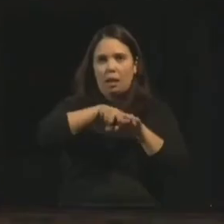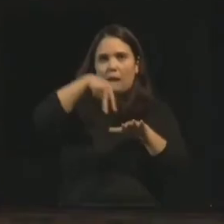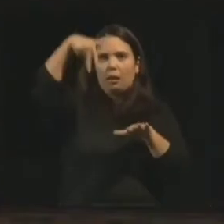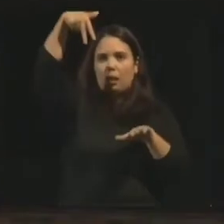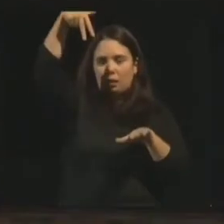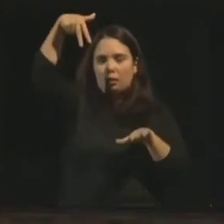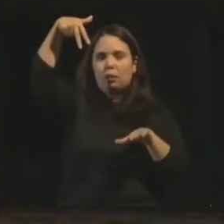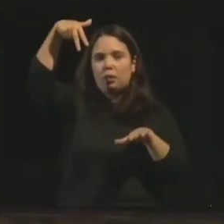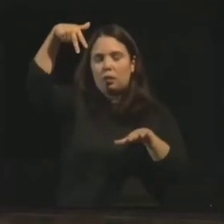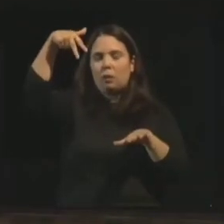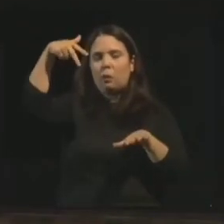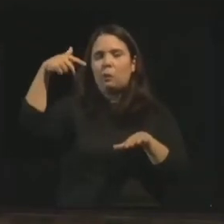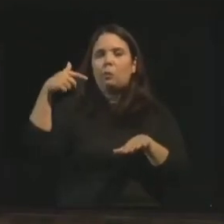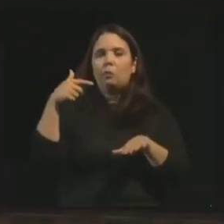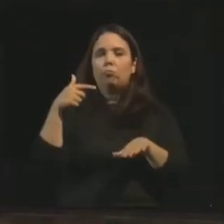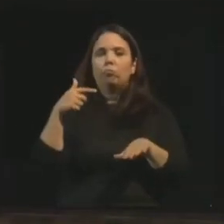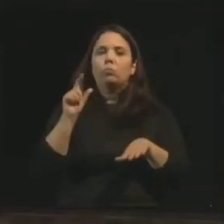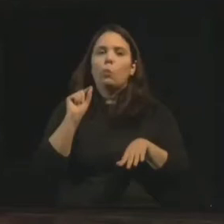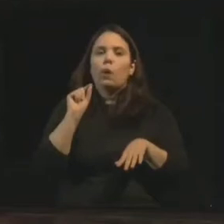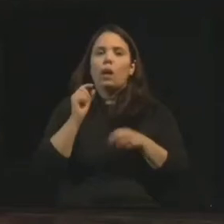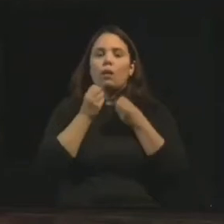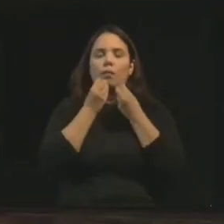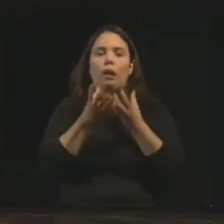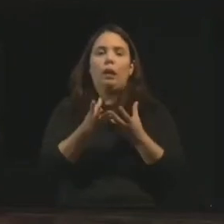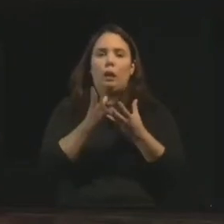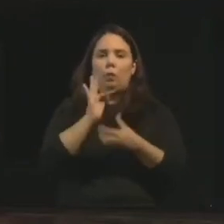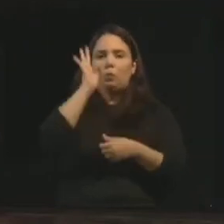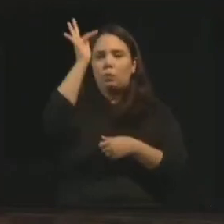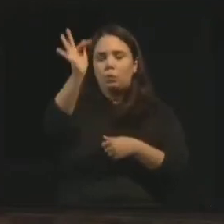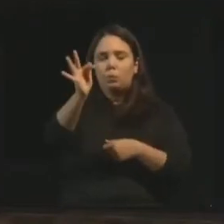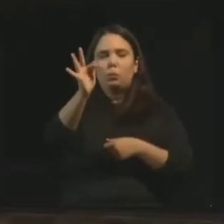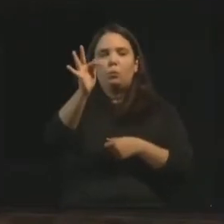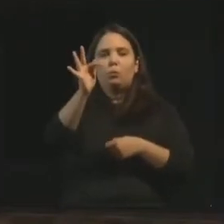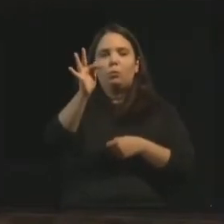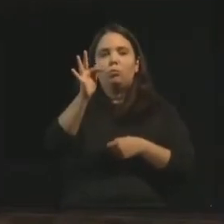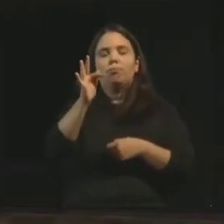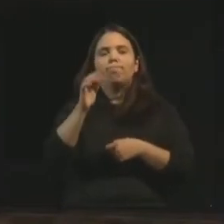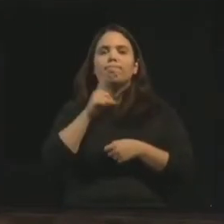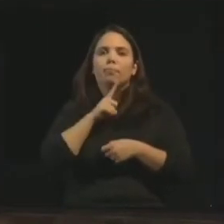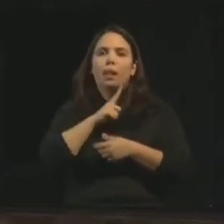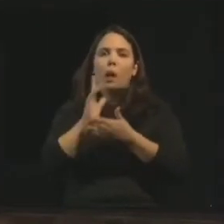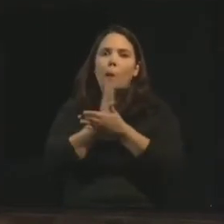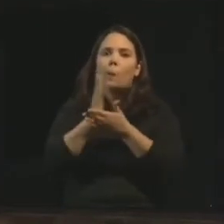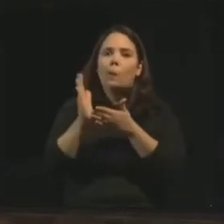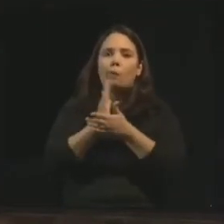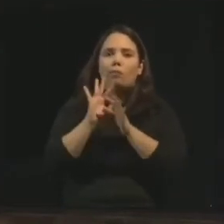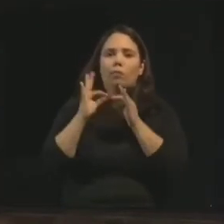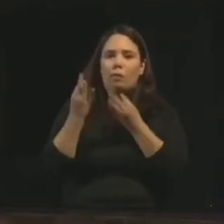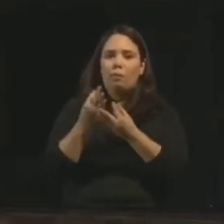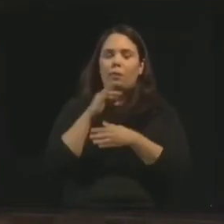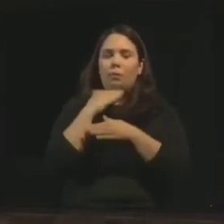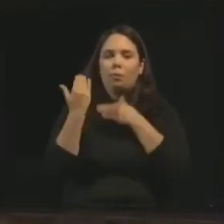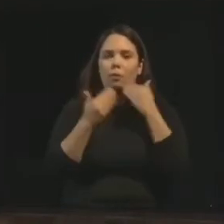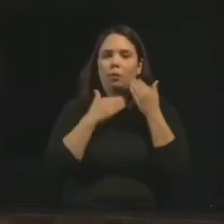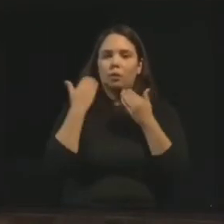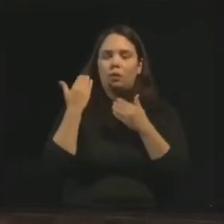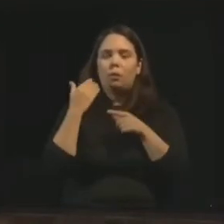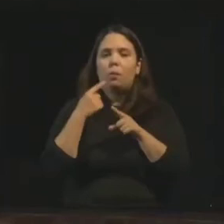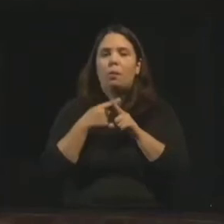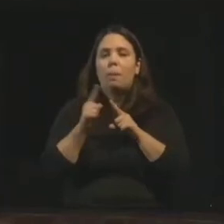a seu termo. Revelar o futuro, a comunicação de entes queridos, pode acontecer, pode, mas qual é a missão do espiritismo?